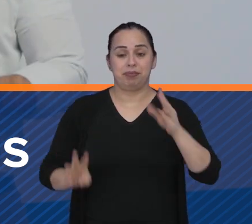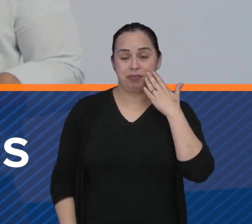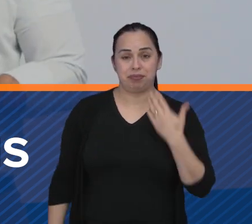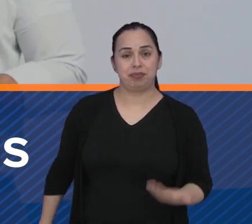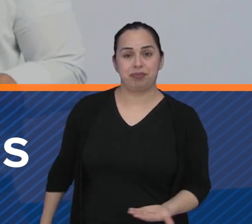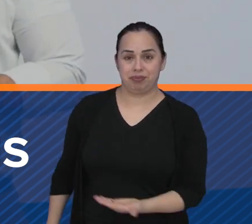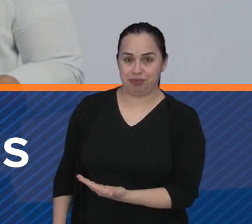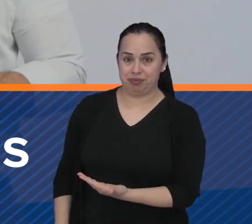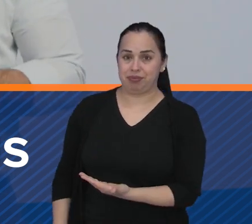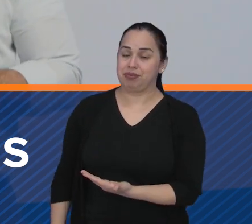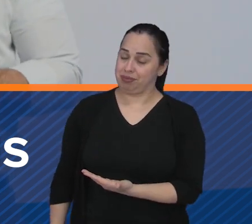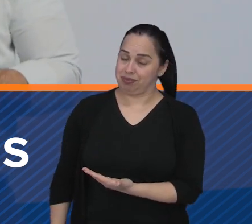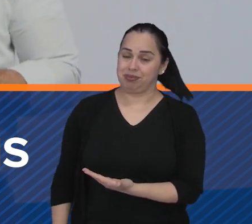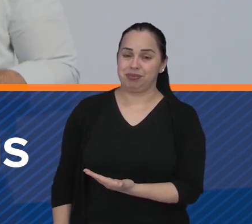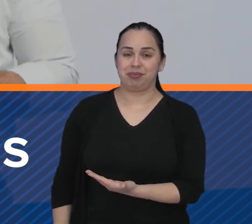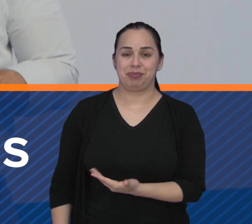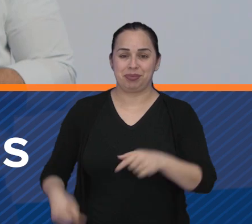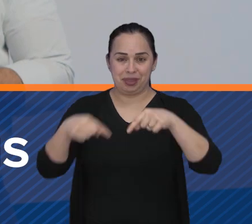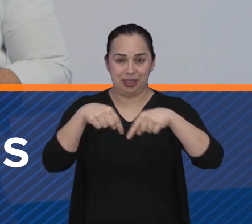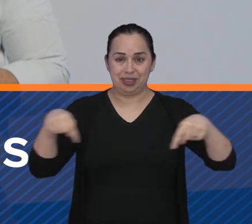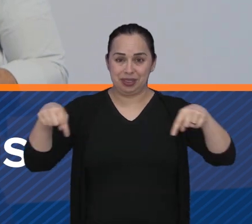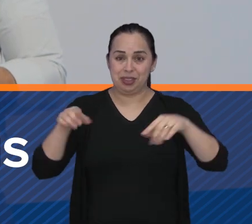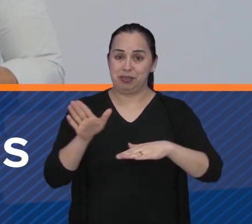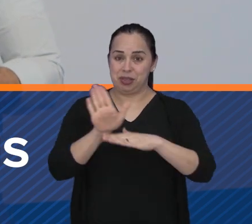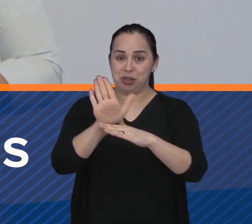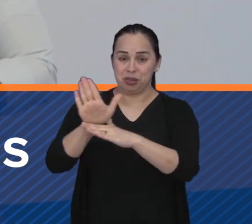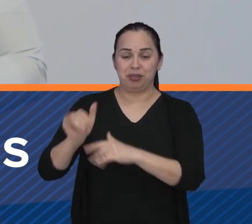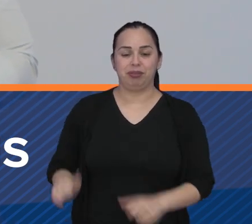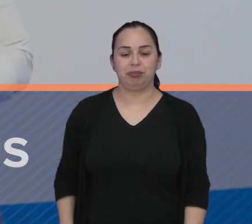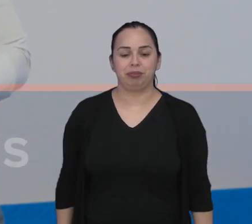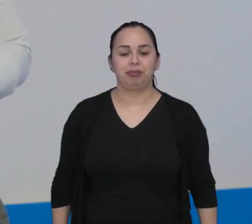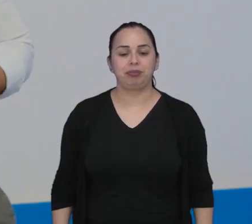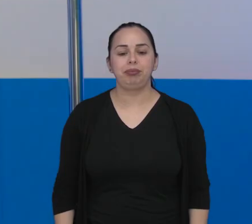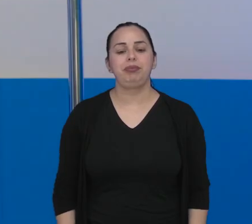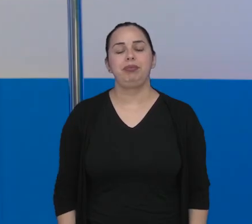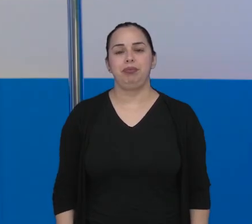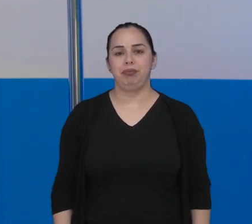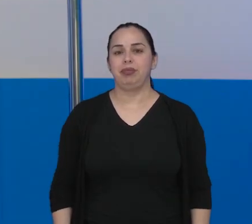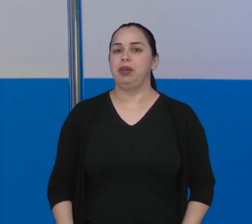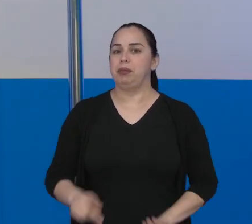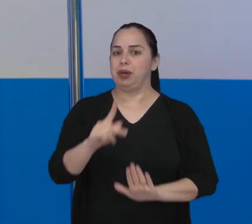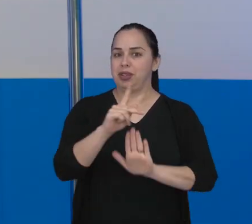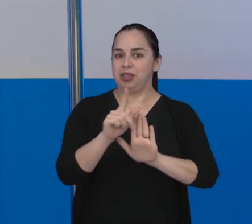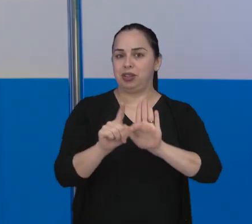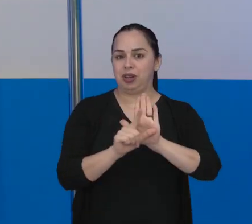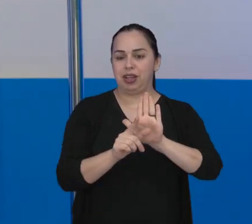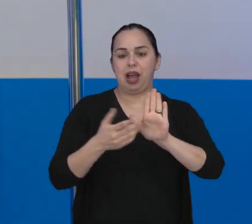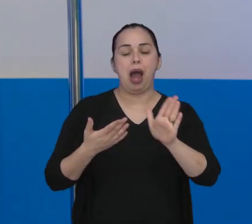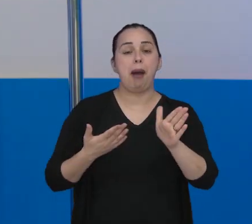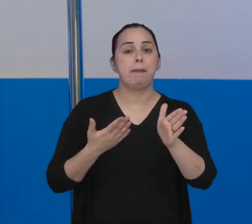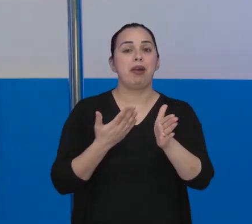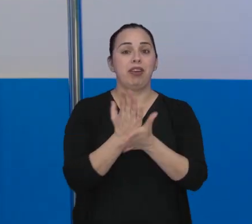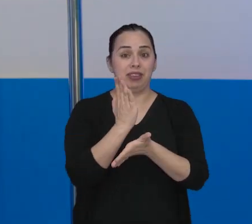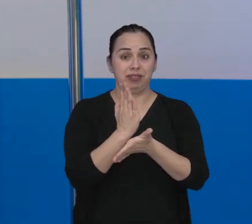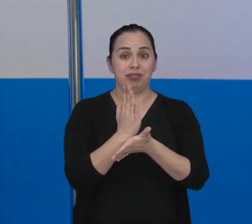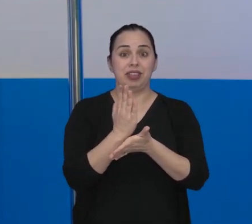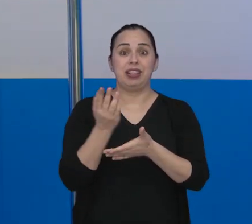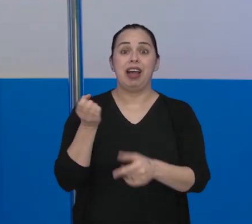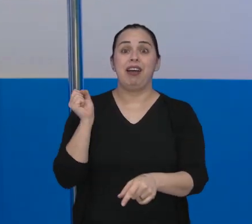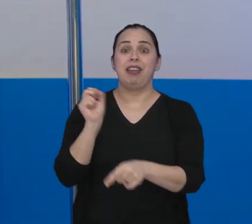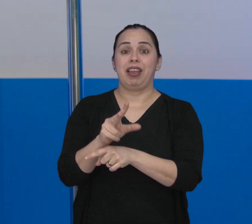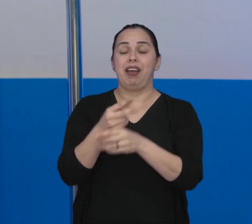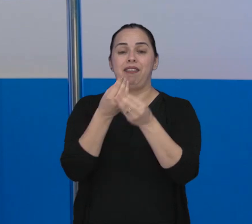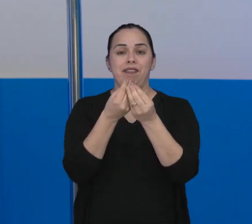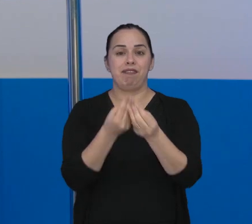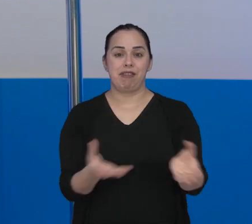plataforma Prozas. E o endereço está aqui na tela também para te ajudar. E um projeto aprovado na Câmara vai garantir